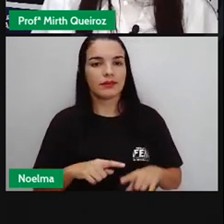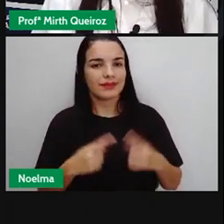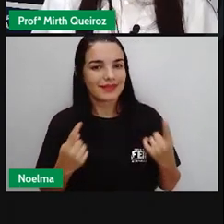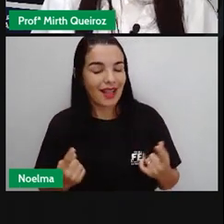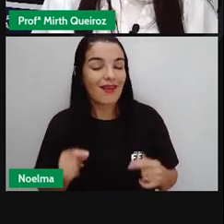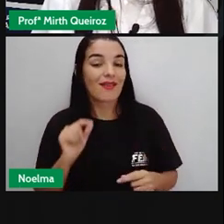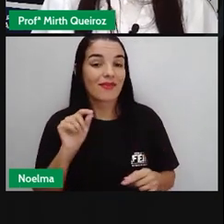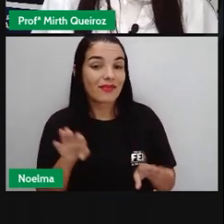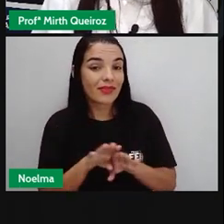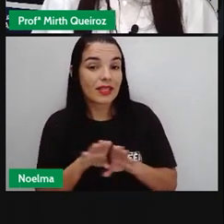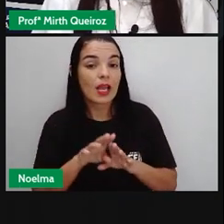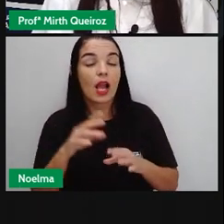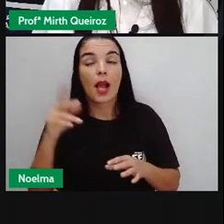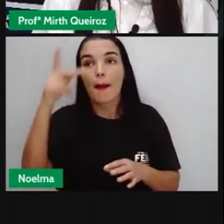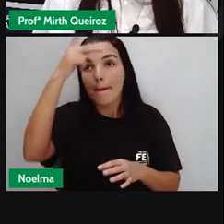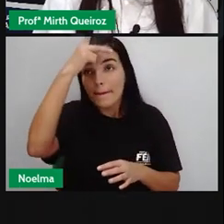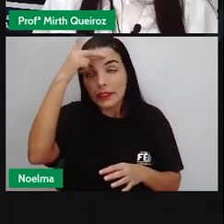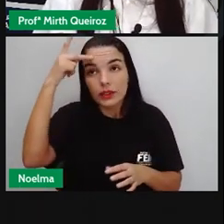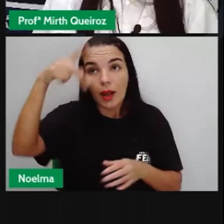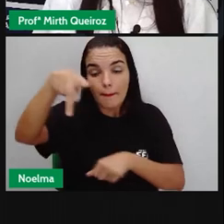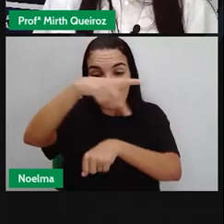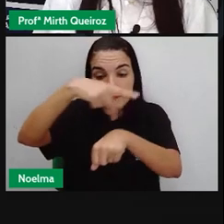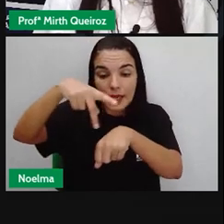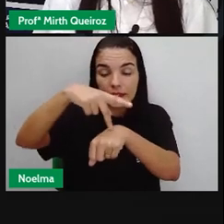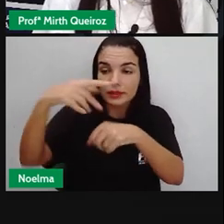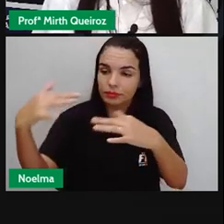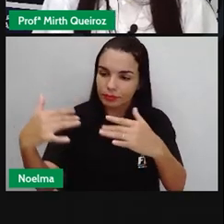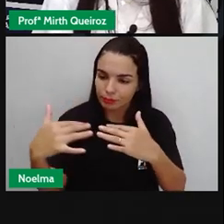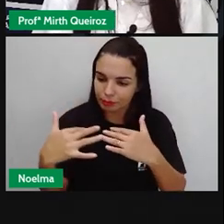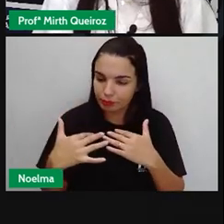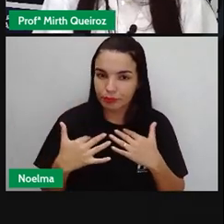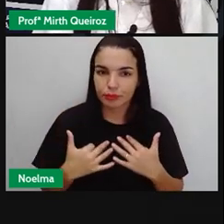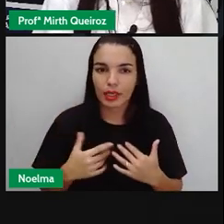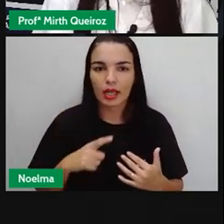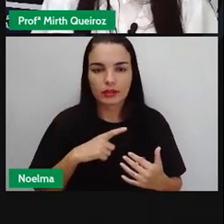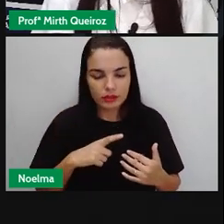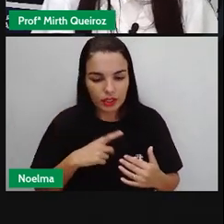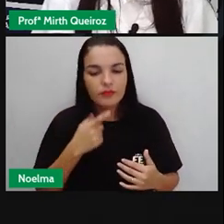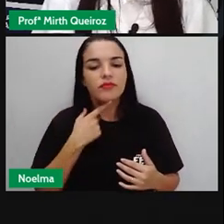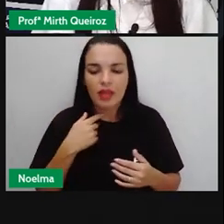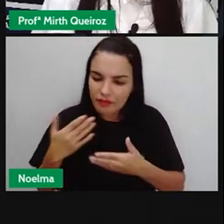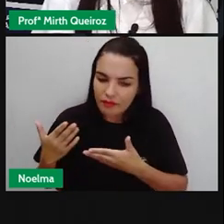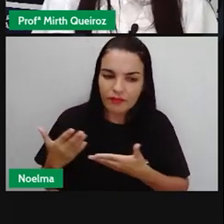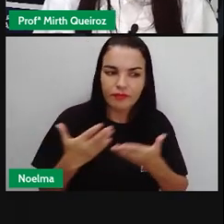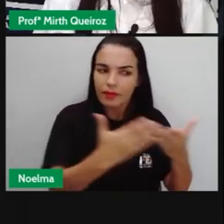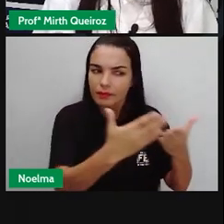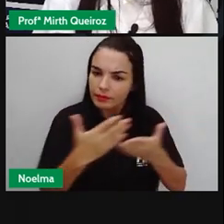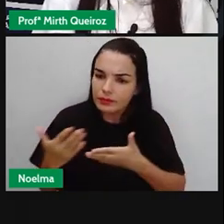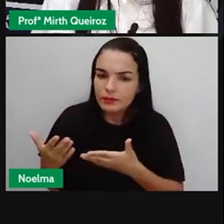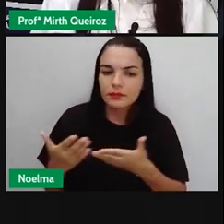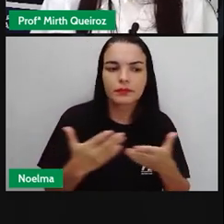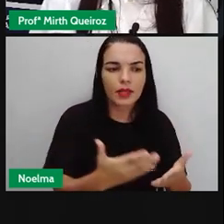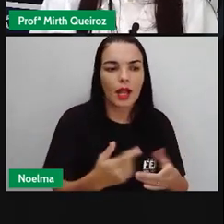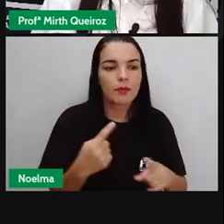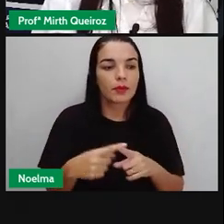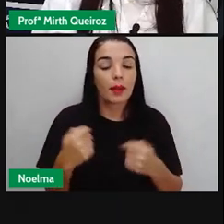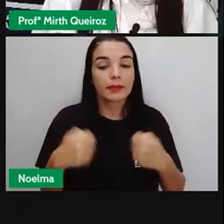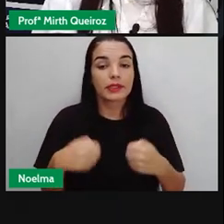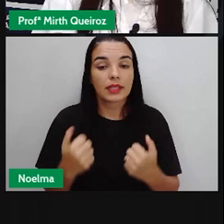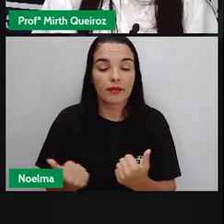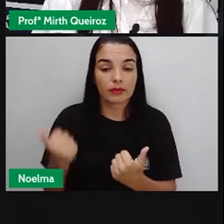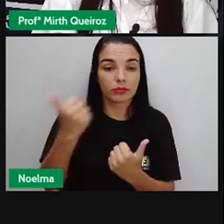imigração, ela era incentivada pela coroa portuguesa justamente por isso. Uma forma de ocupação e